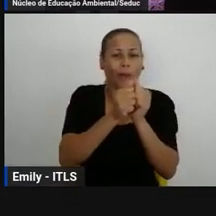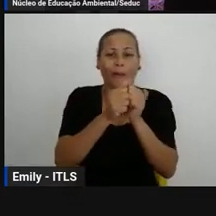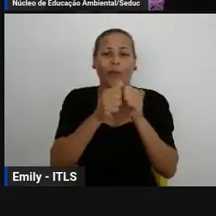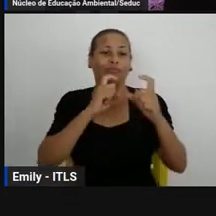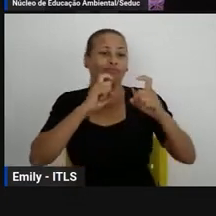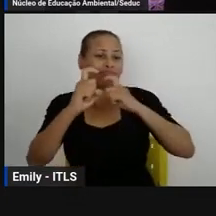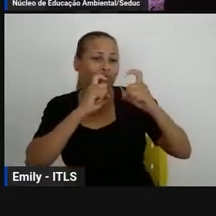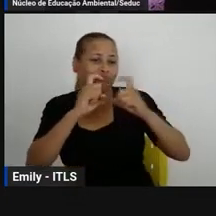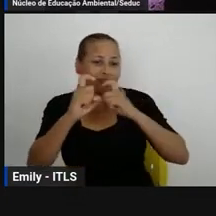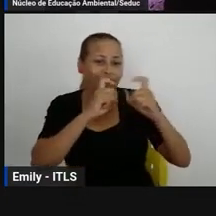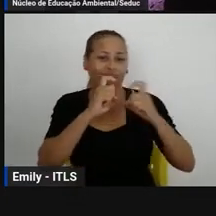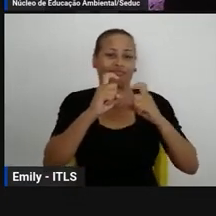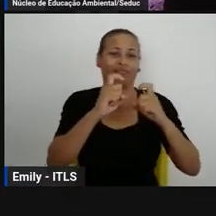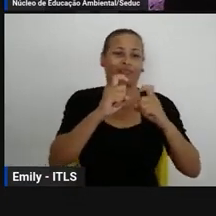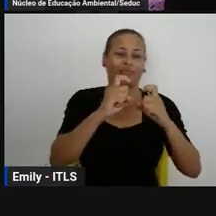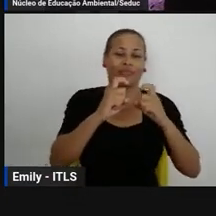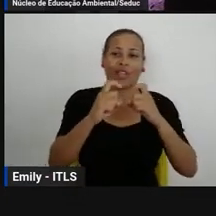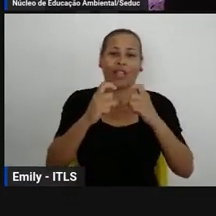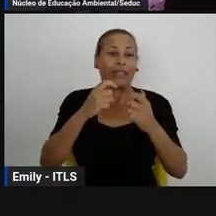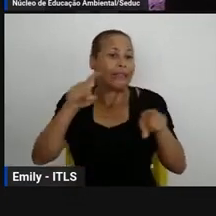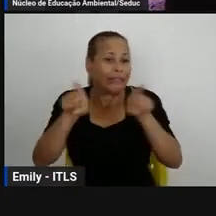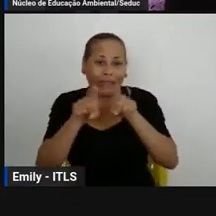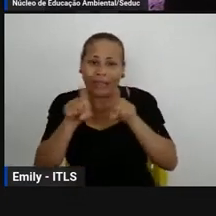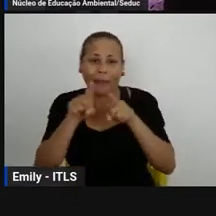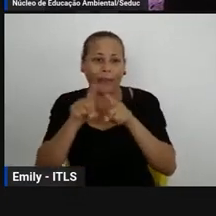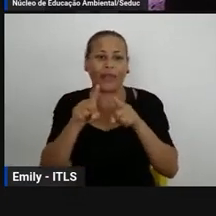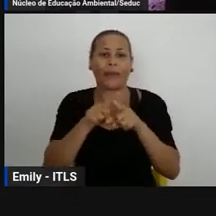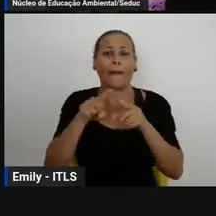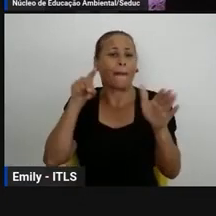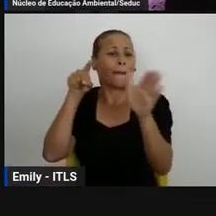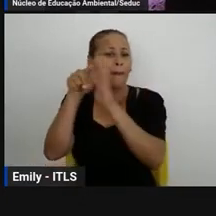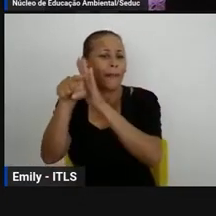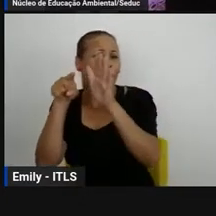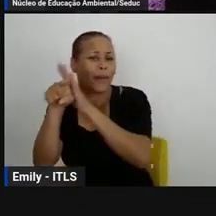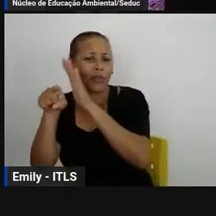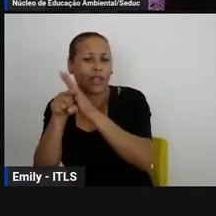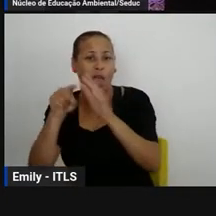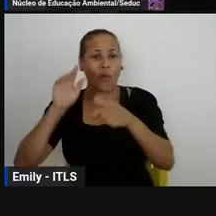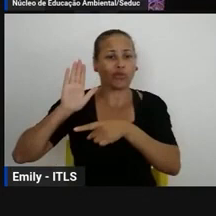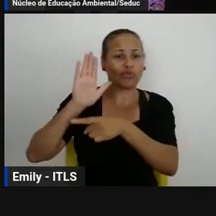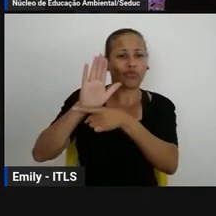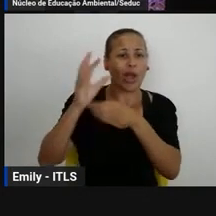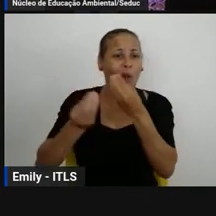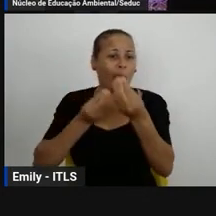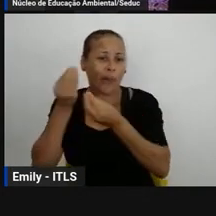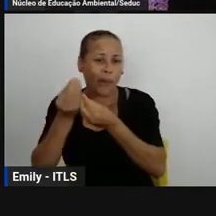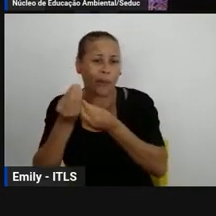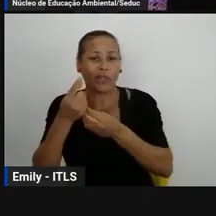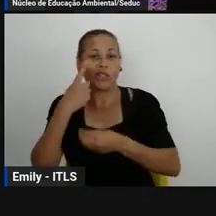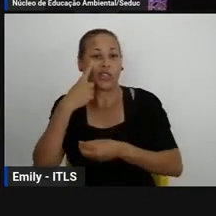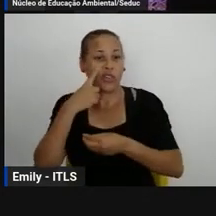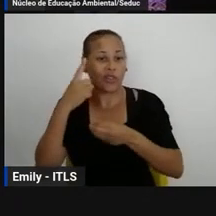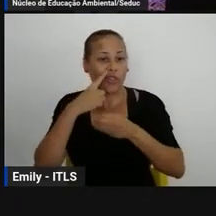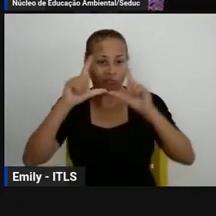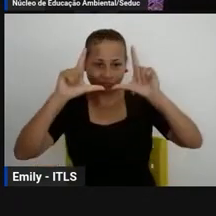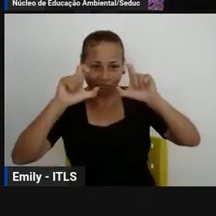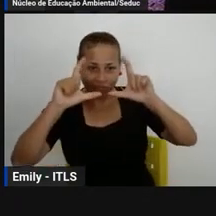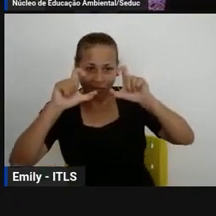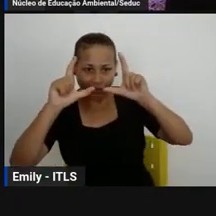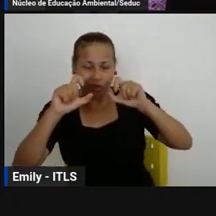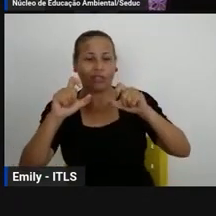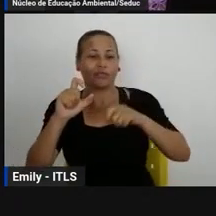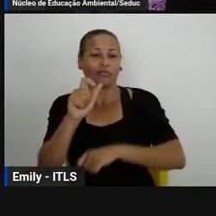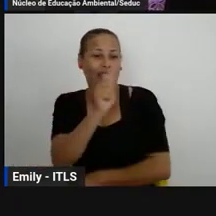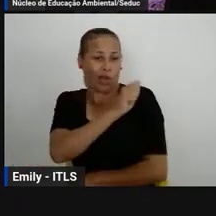educacionais e modalidades organizativas aqui tem algumas fotos para